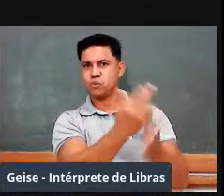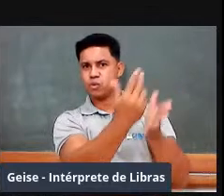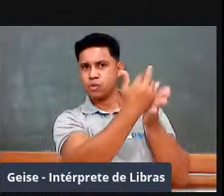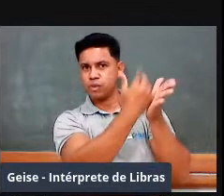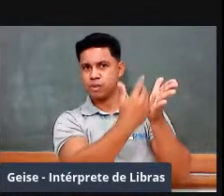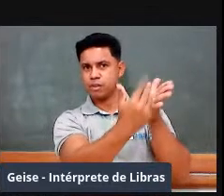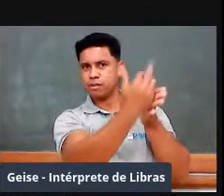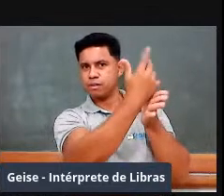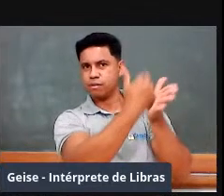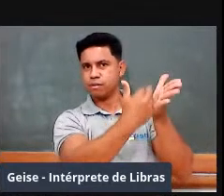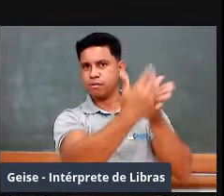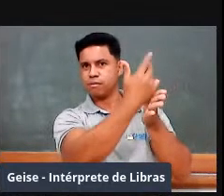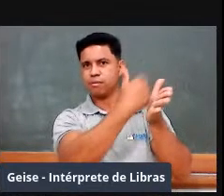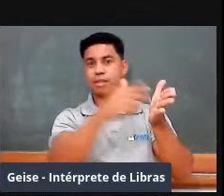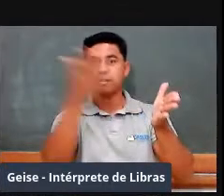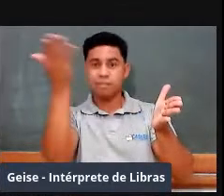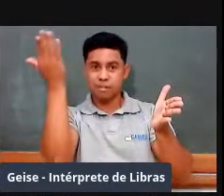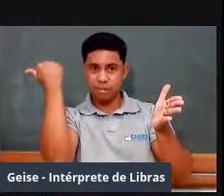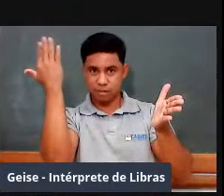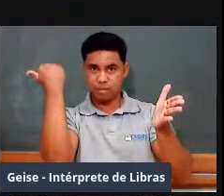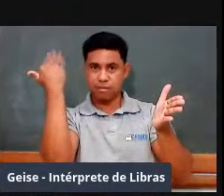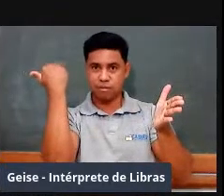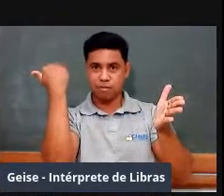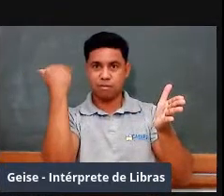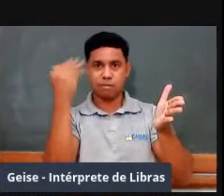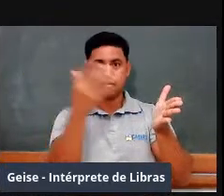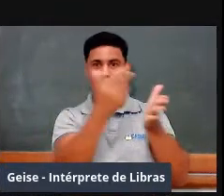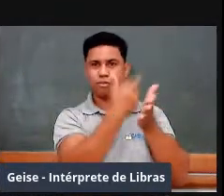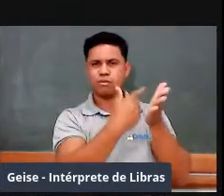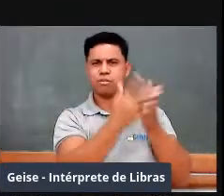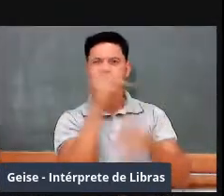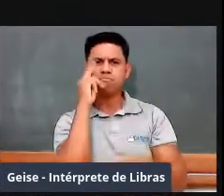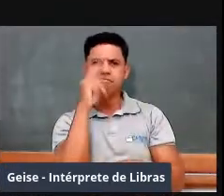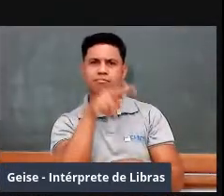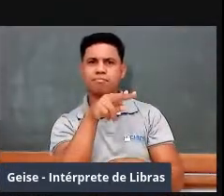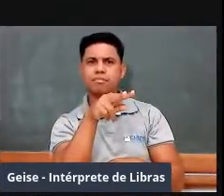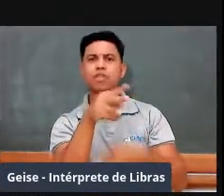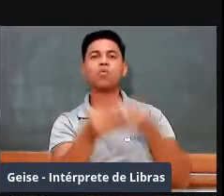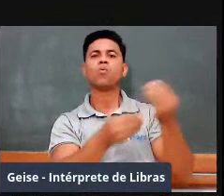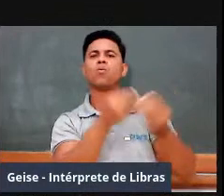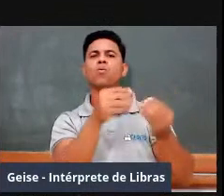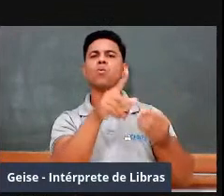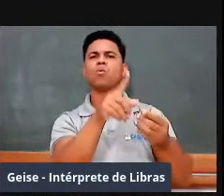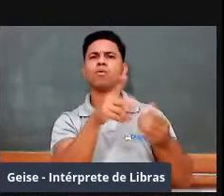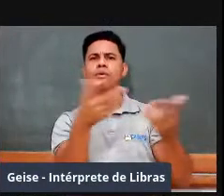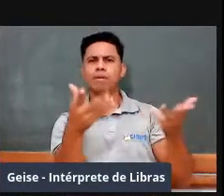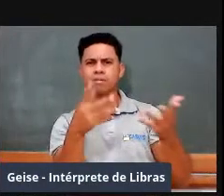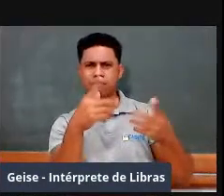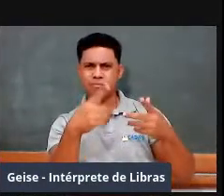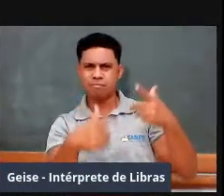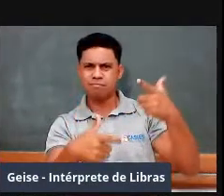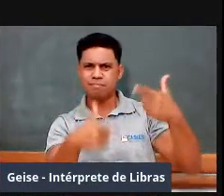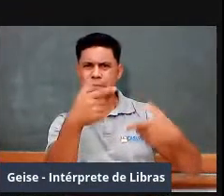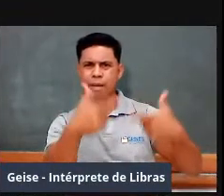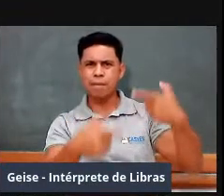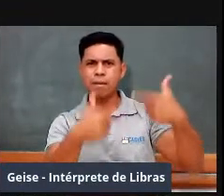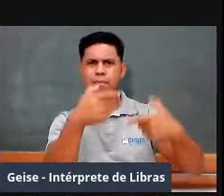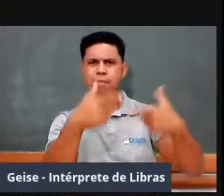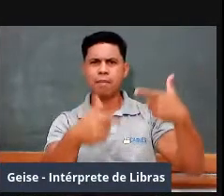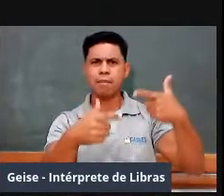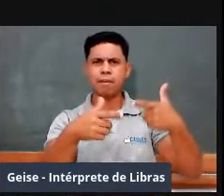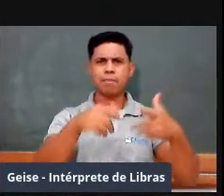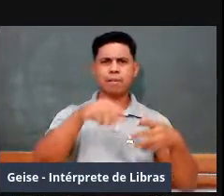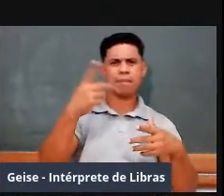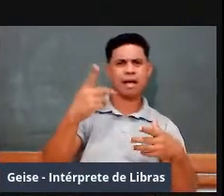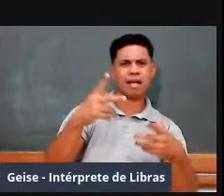livros medievais, não é? A gente vê uma cena, essa cena é uma cena de guerra, não é? É uma cena